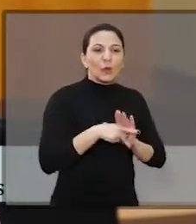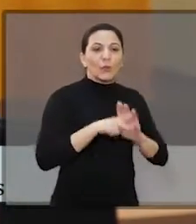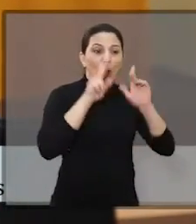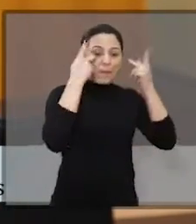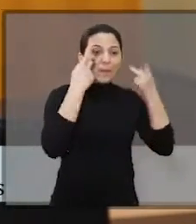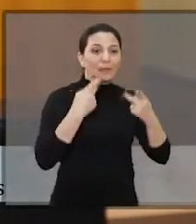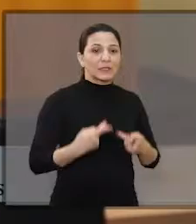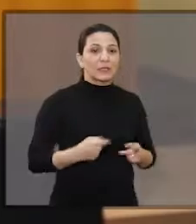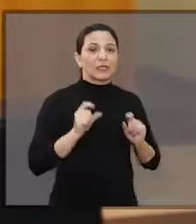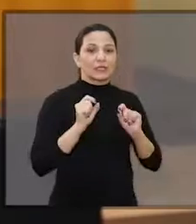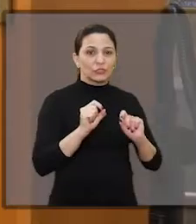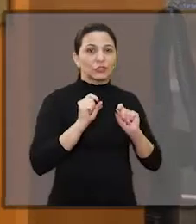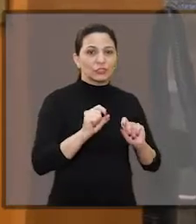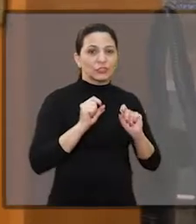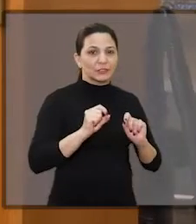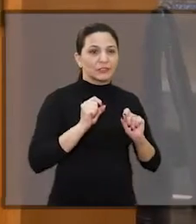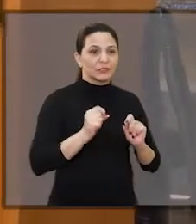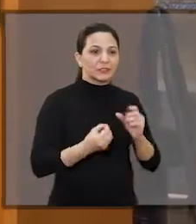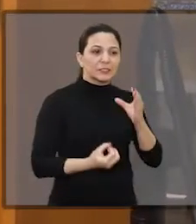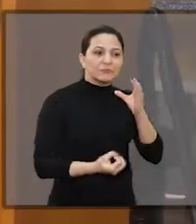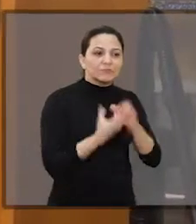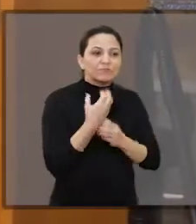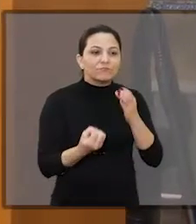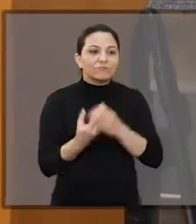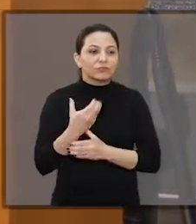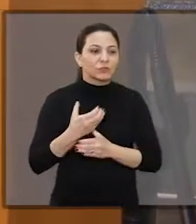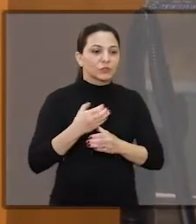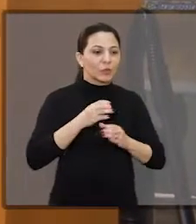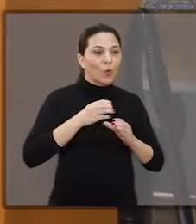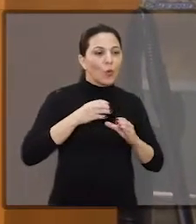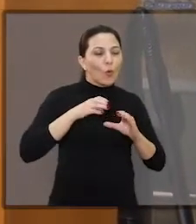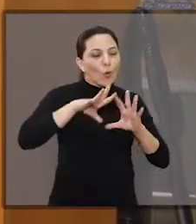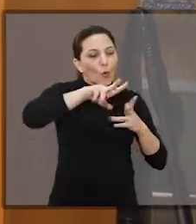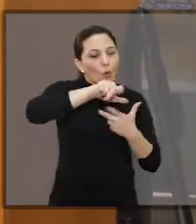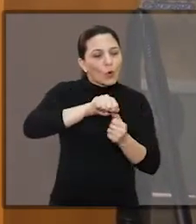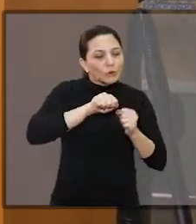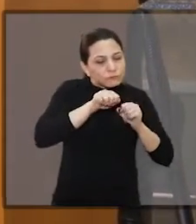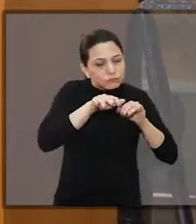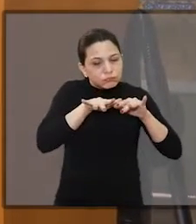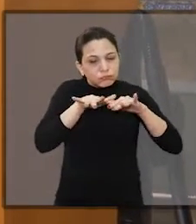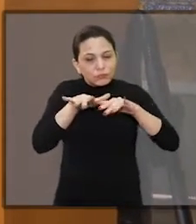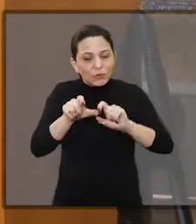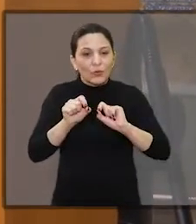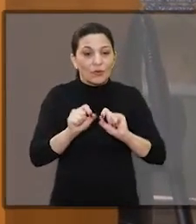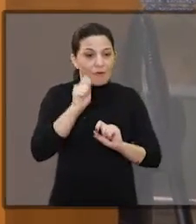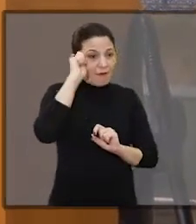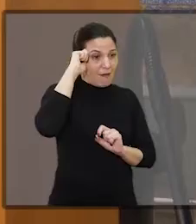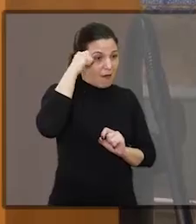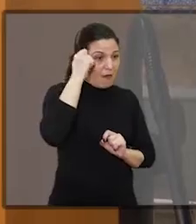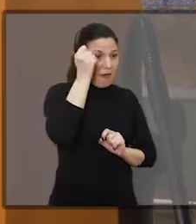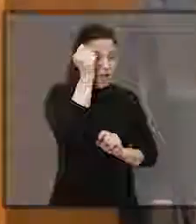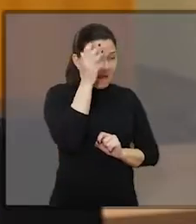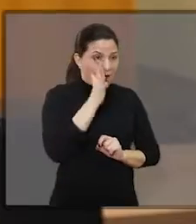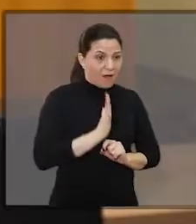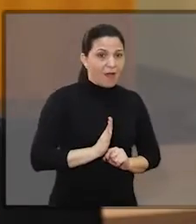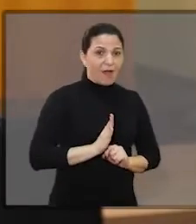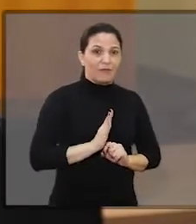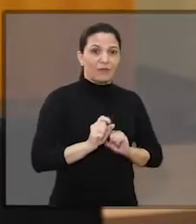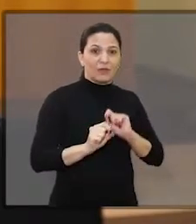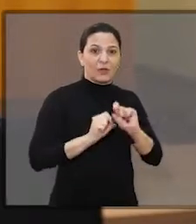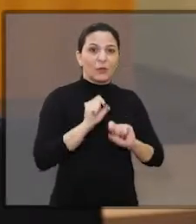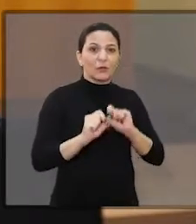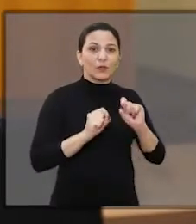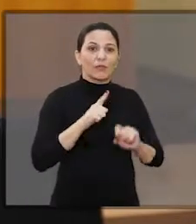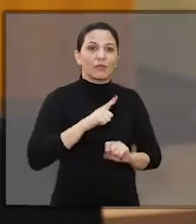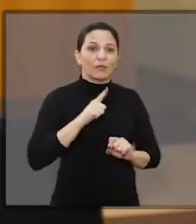entender que a África é o berço da humanidade que povoou e civilizou o resto do mundo. Então, estudar a África do ponto de vista,